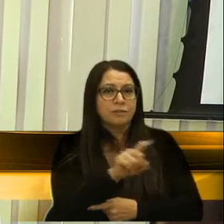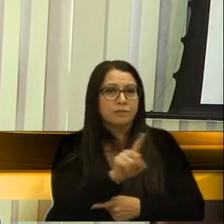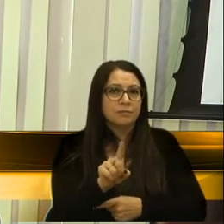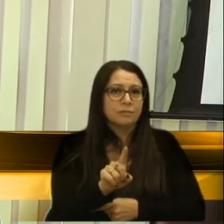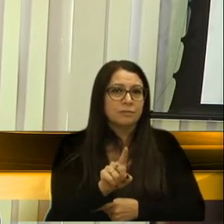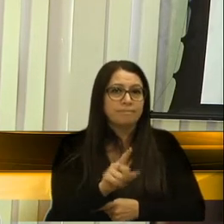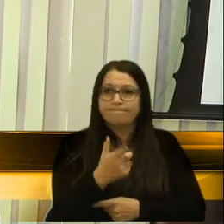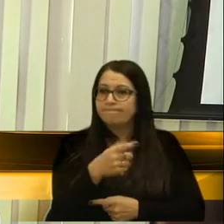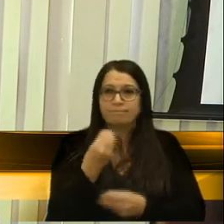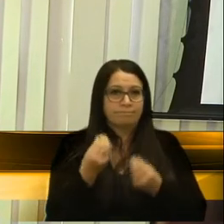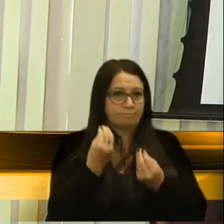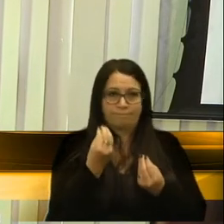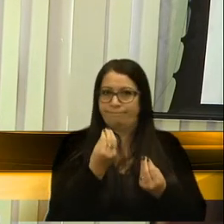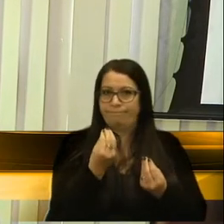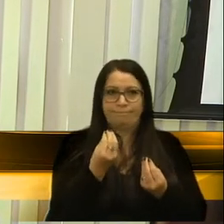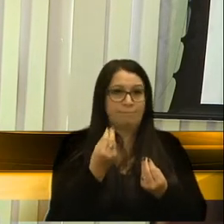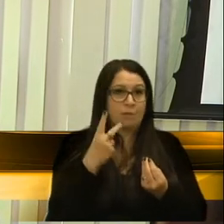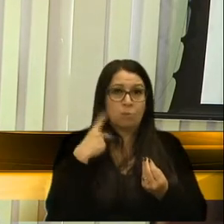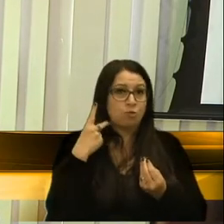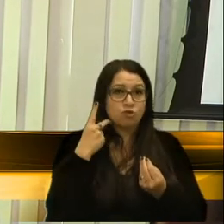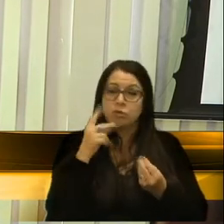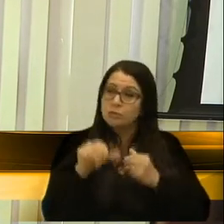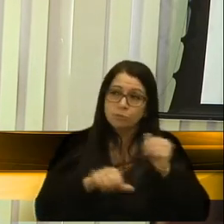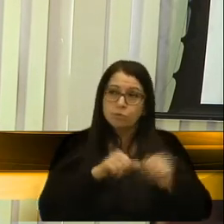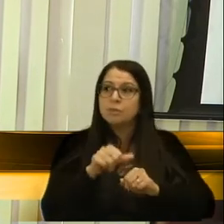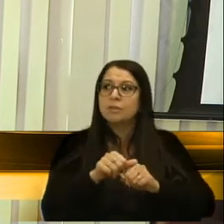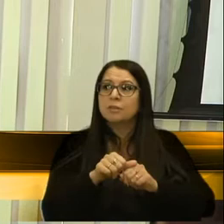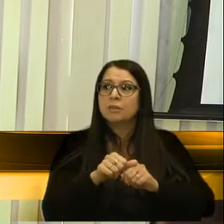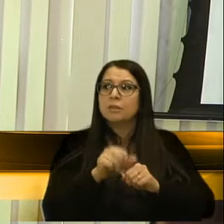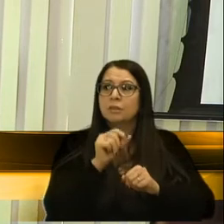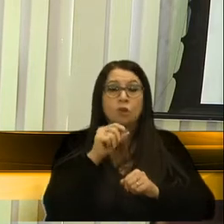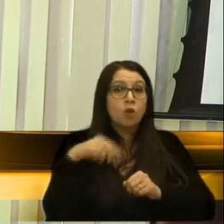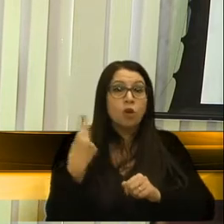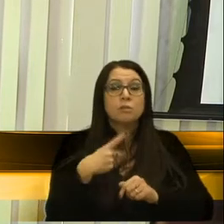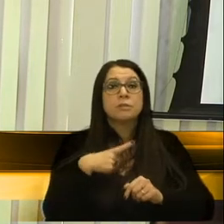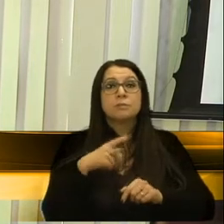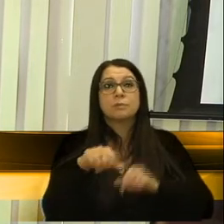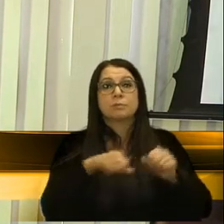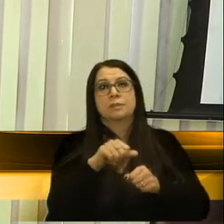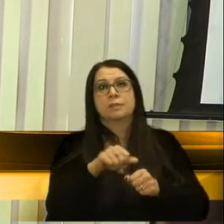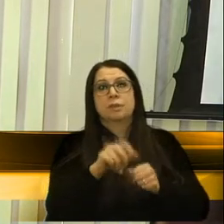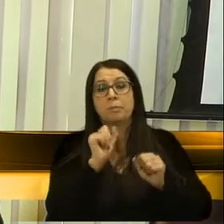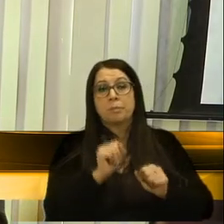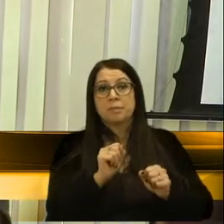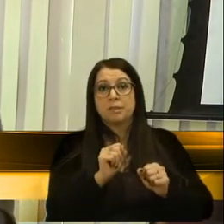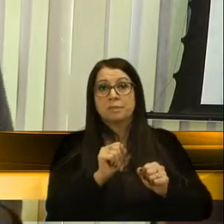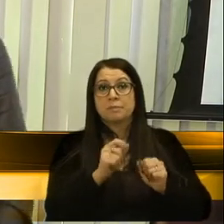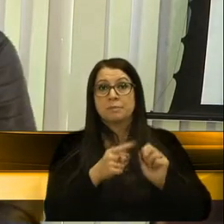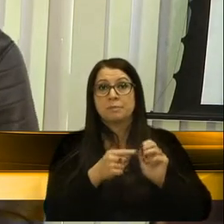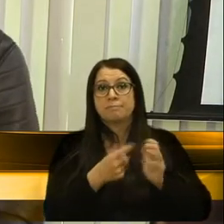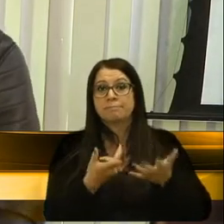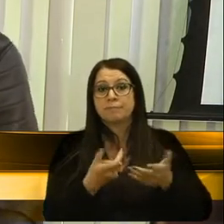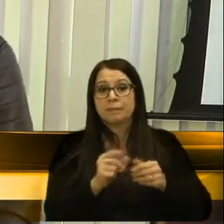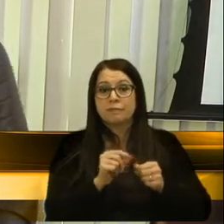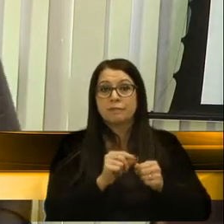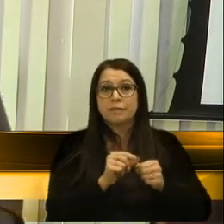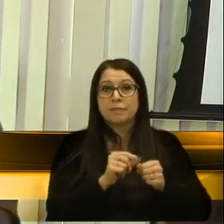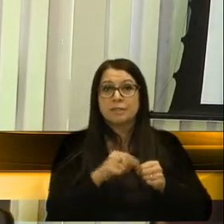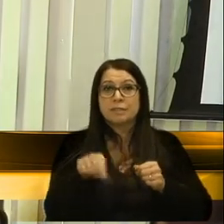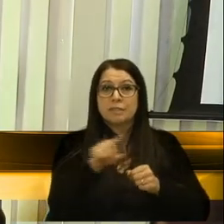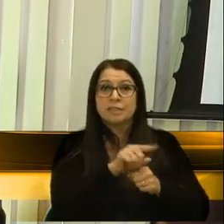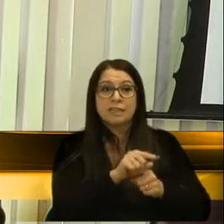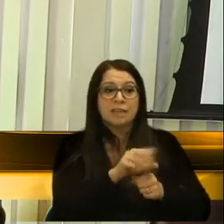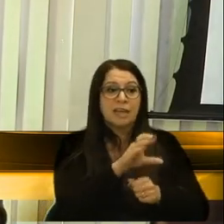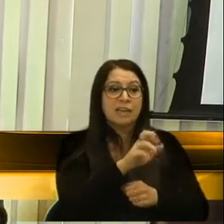Não dá. A política tem que mudar. Então, nós temos que mudar. Não podemos estar votando ou fazendo o que por causa de cargos.